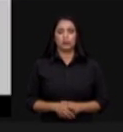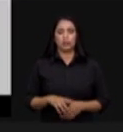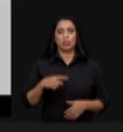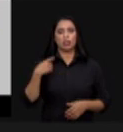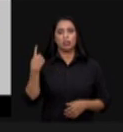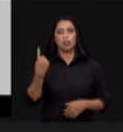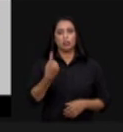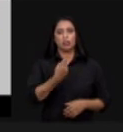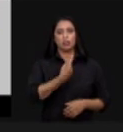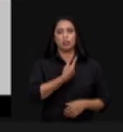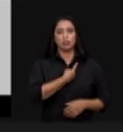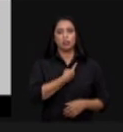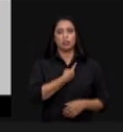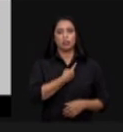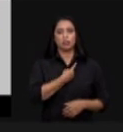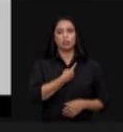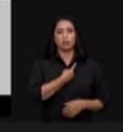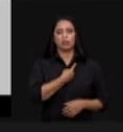matriz